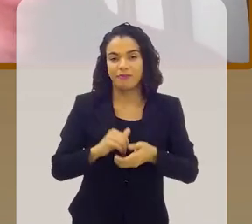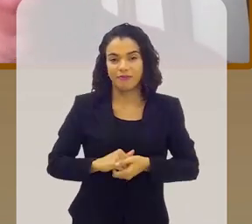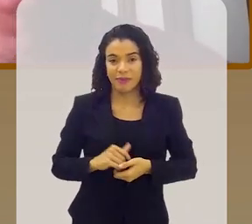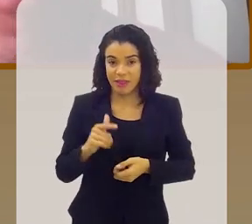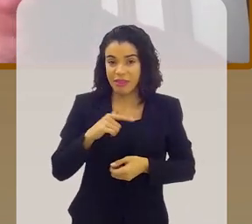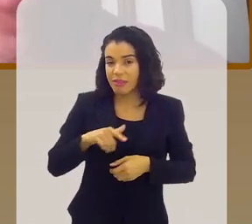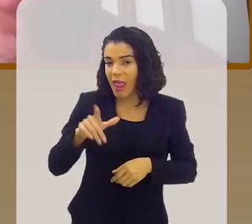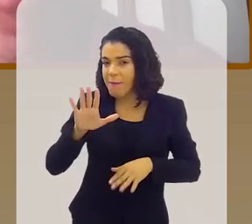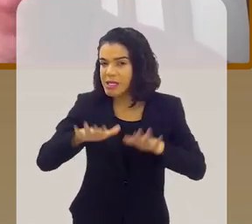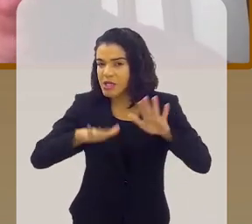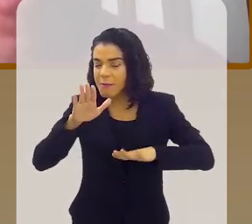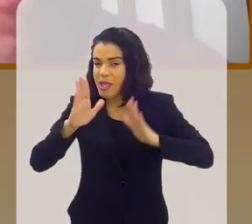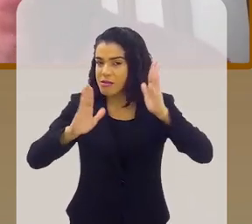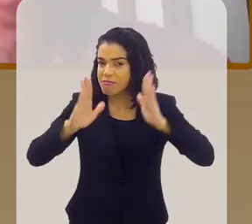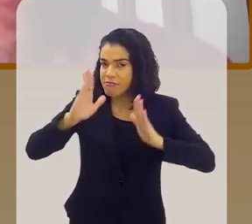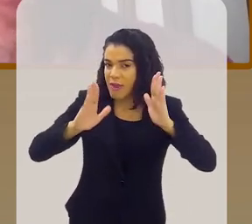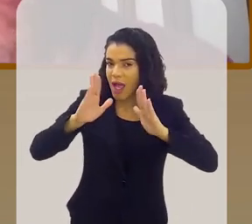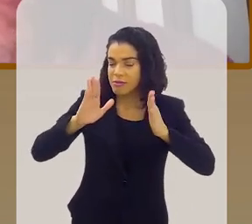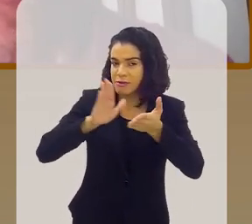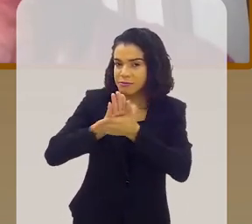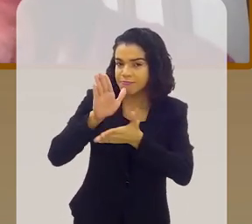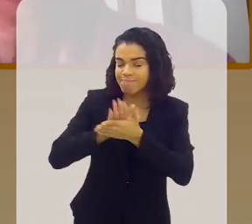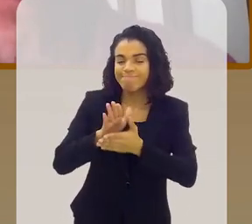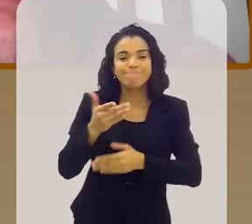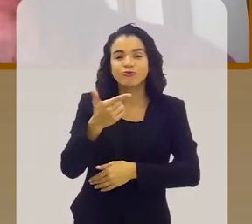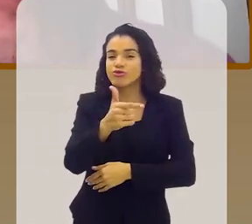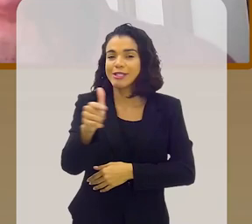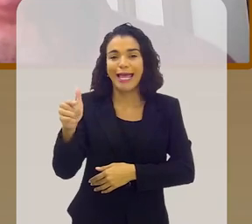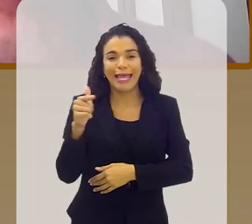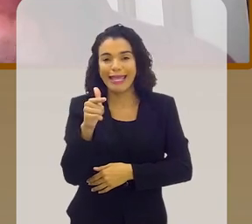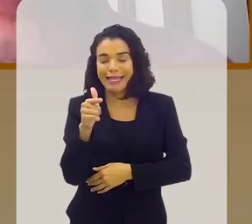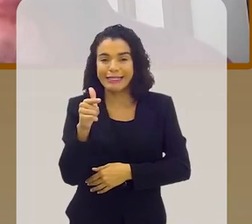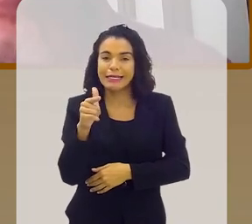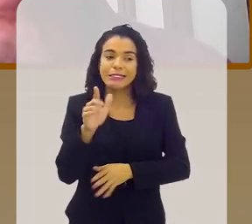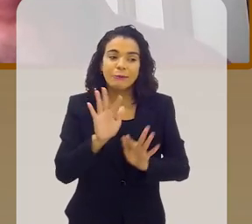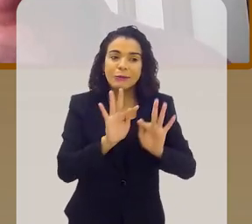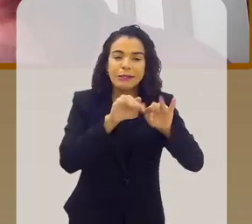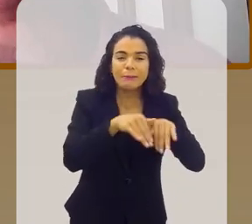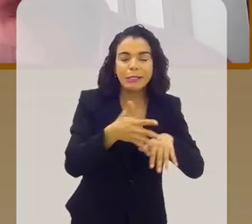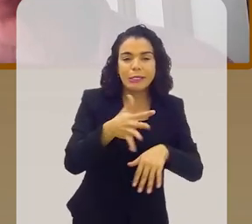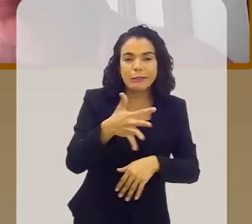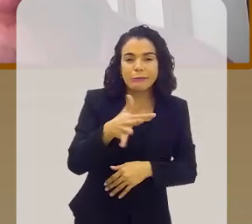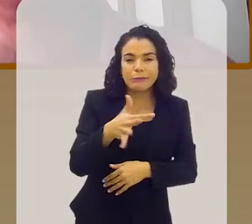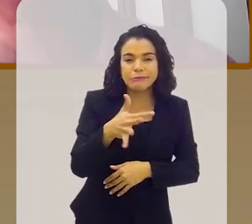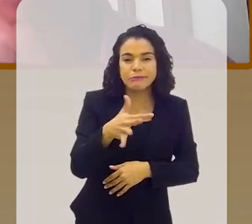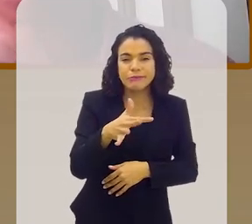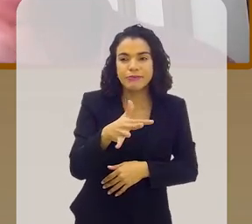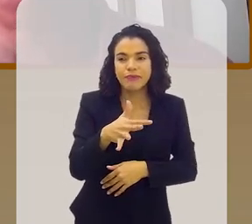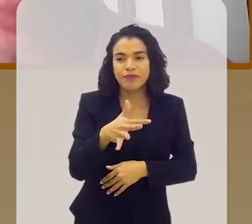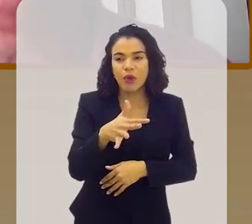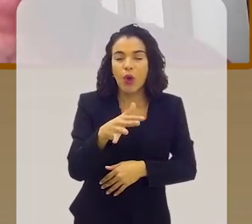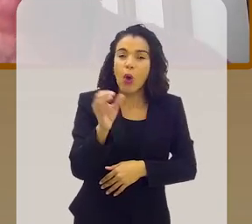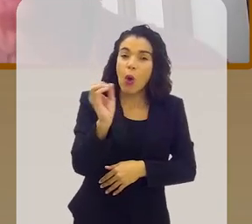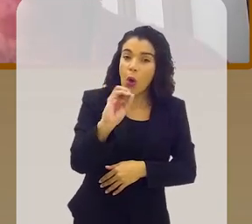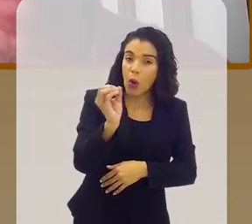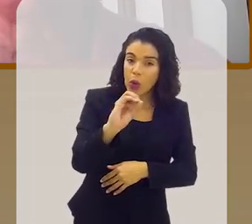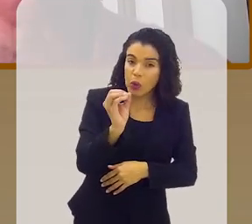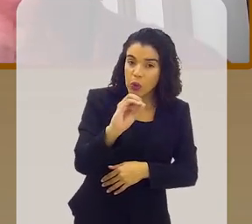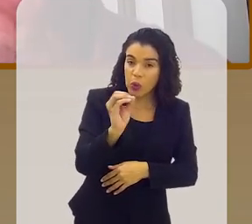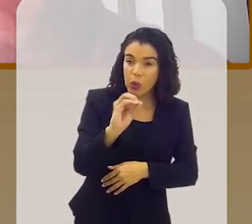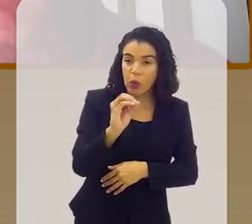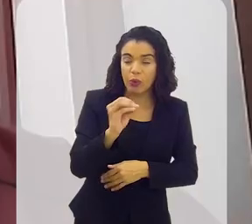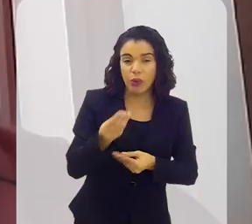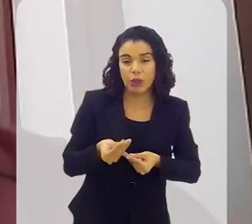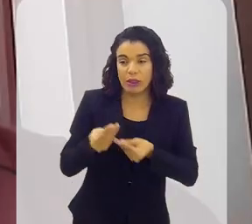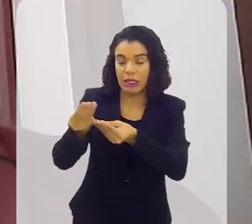Tem expectativa já de quando vai ser isso, não? Então, não tenho, estou terminando, eu acredito que outubro